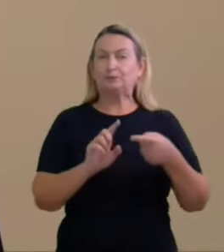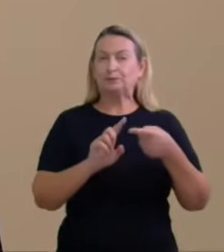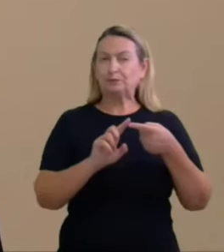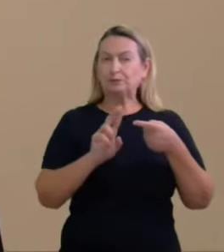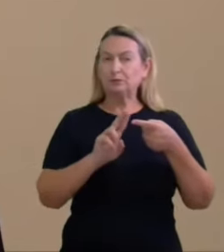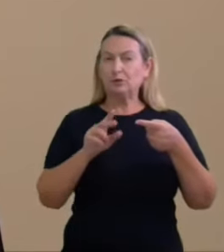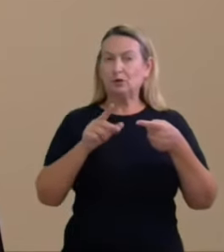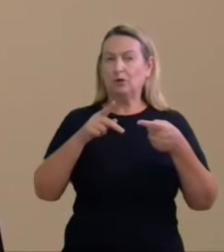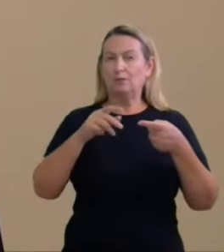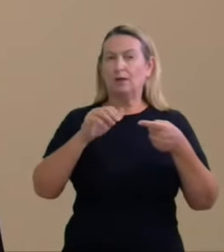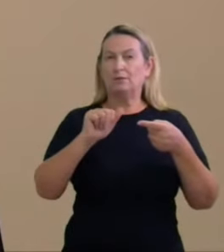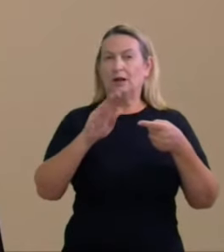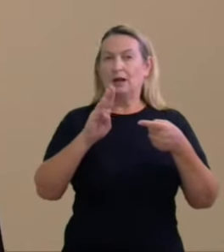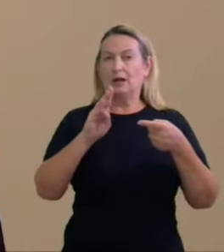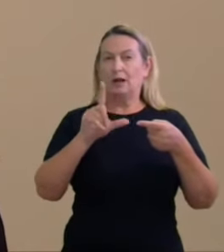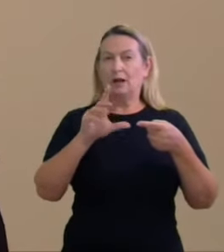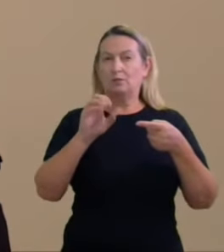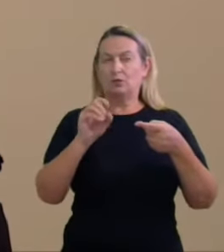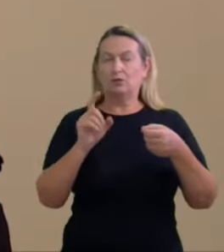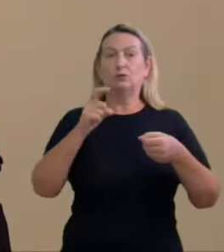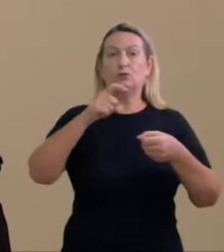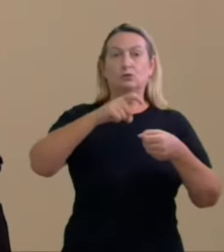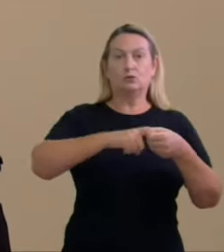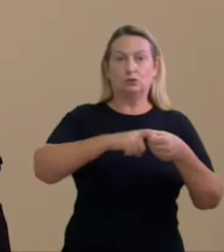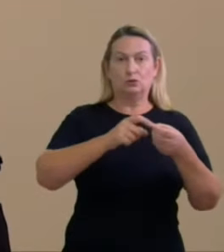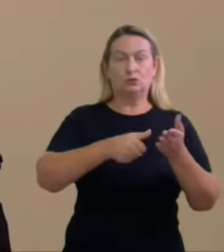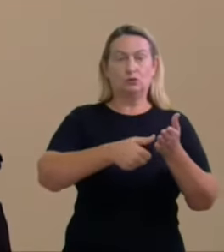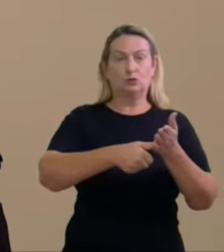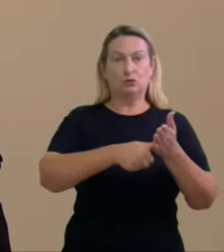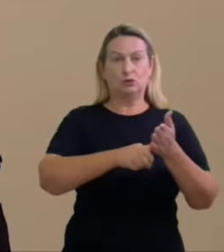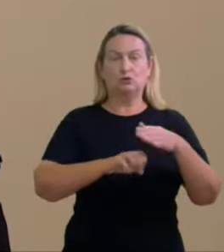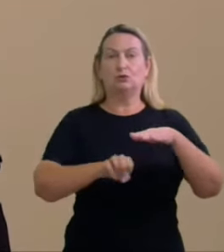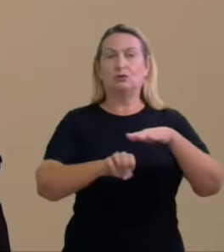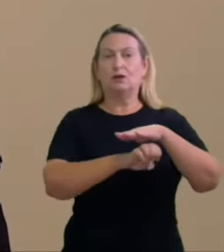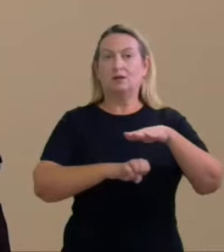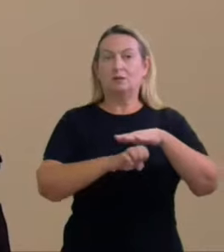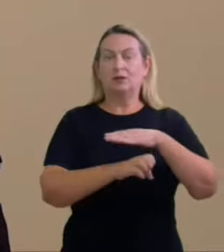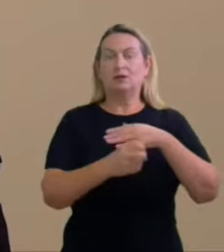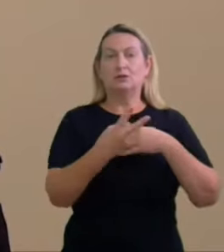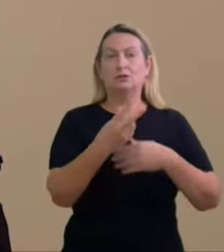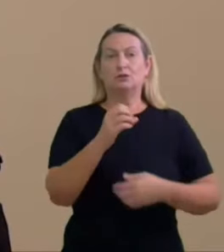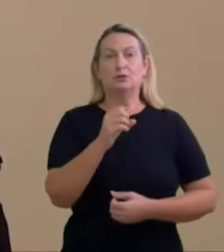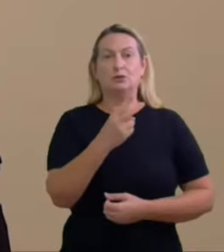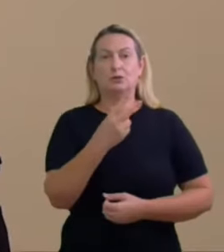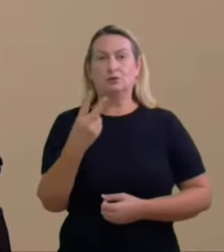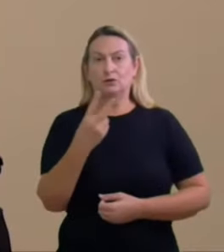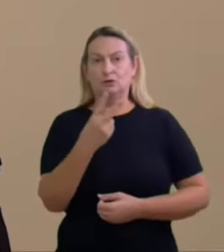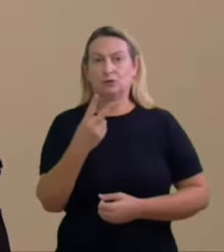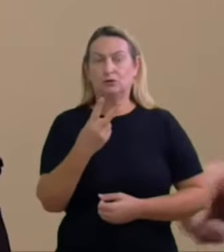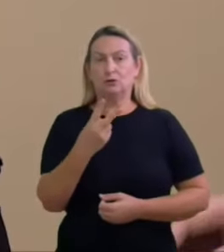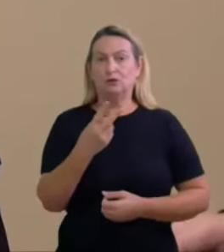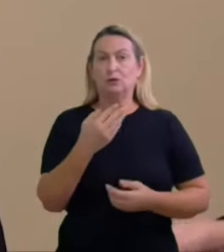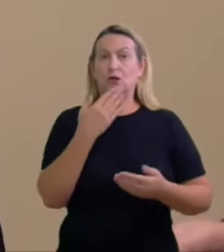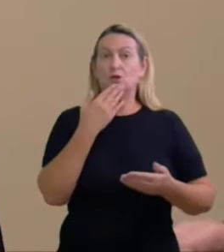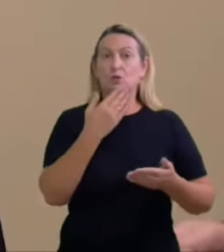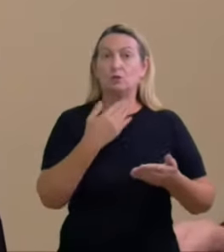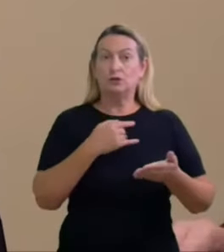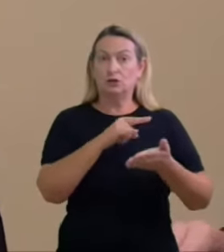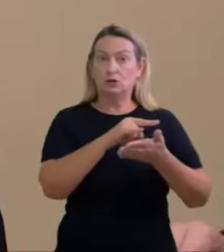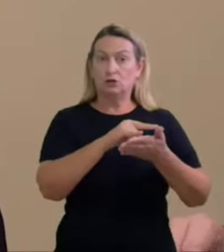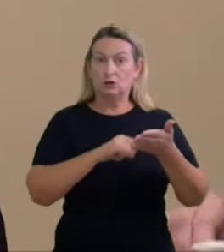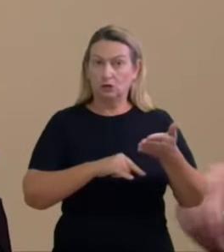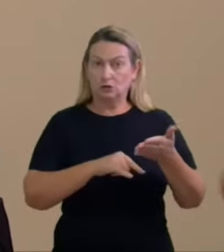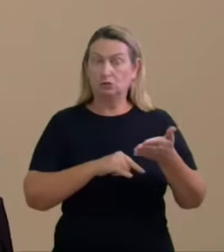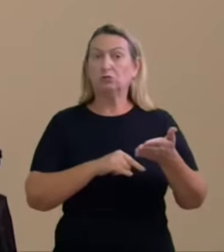sócio da 2022 como testemunha e que o requerimento foi deferido o juiz falou vamos lá ouvir essa